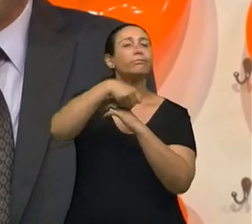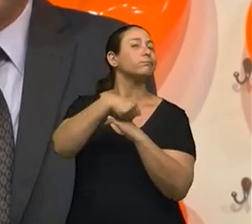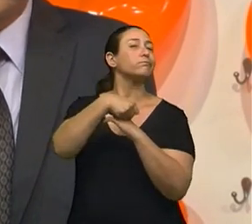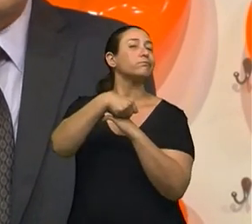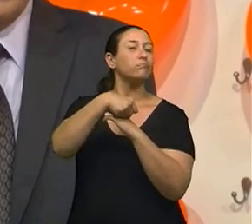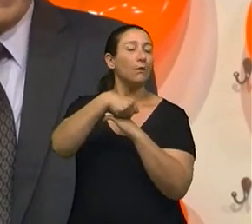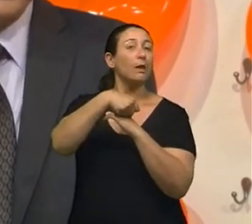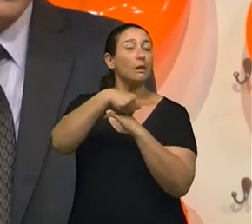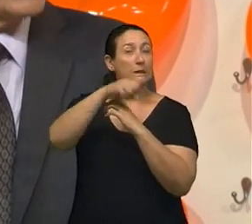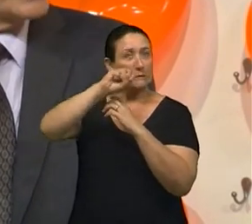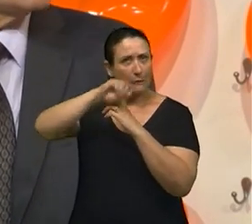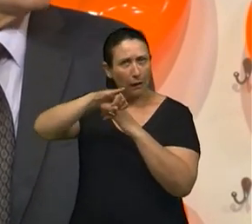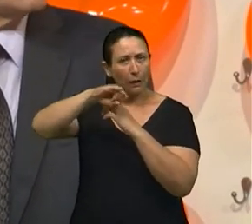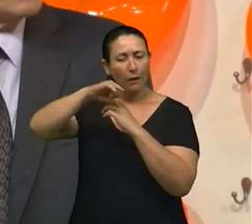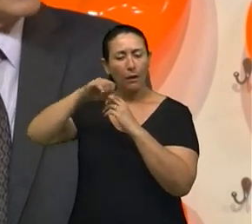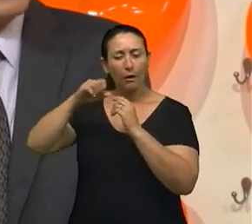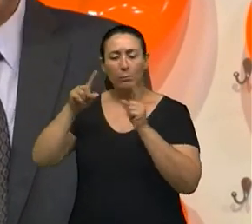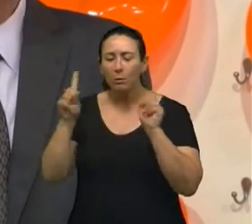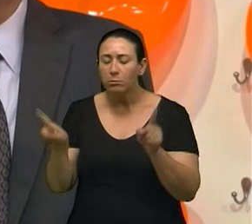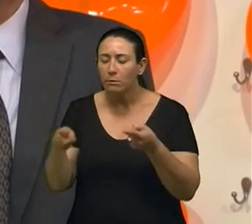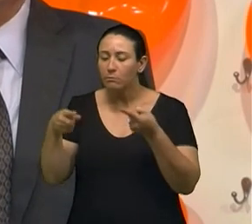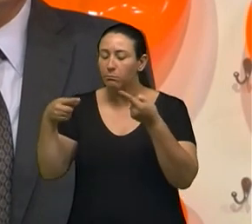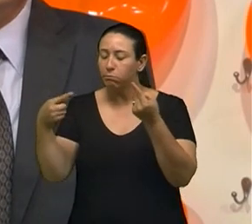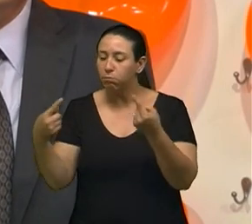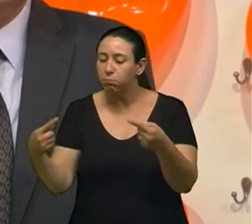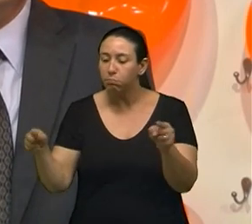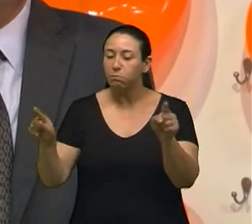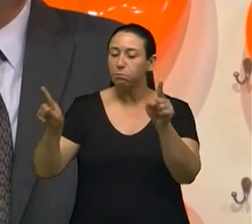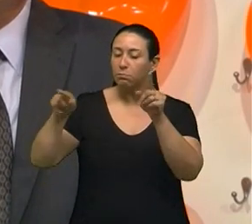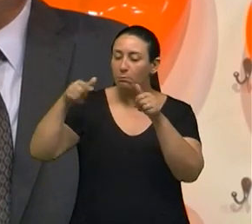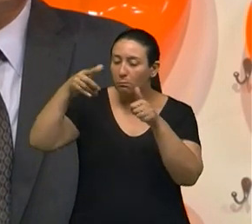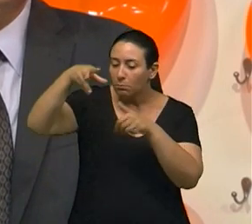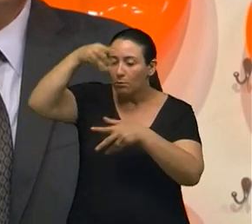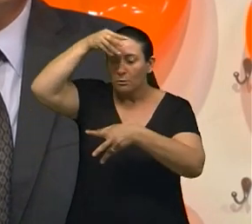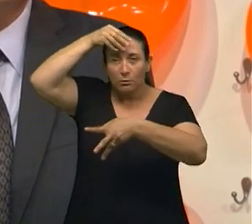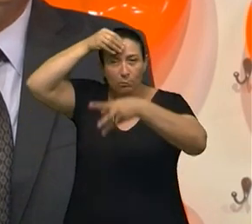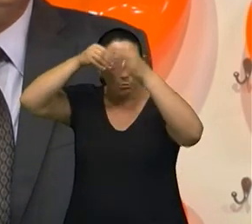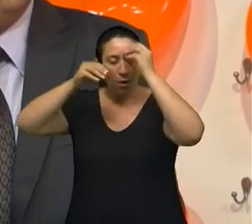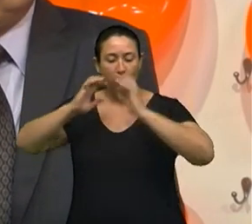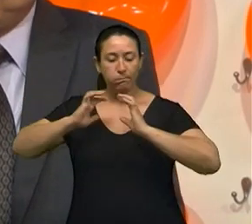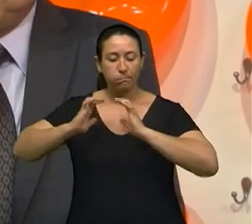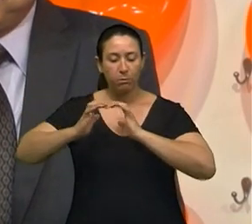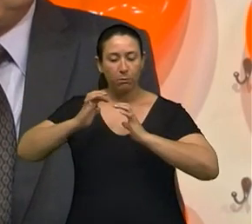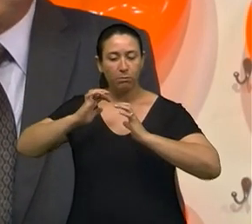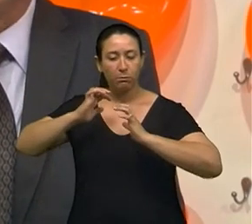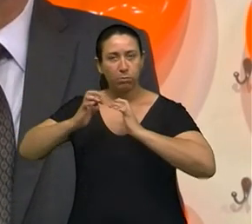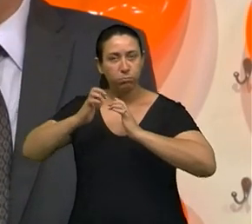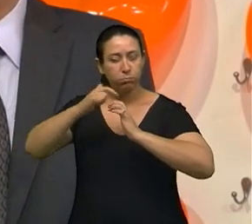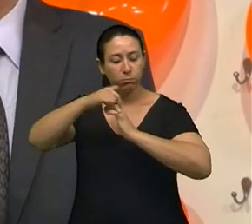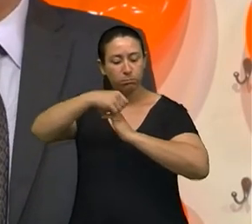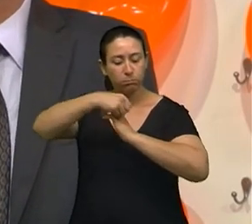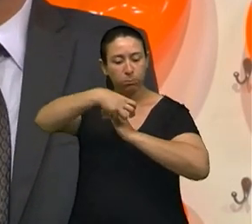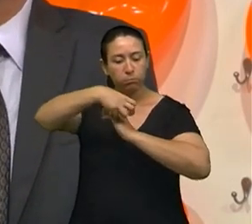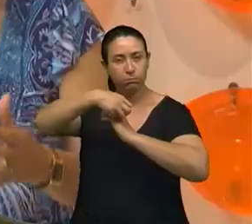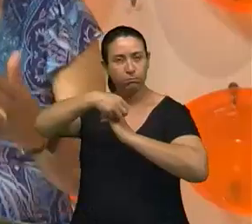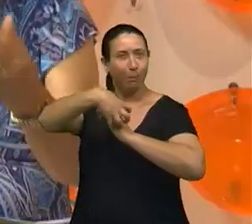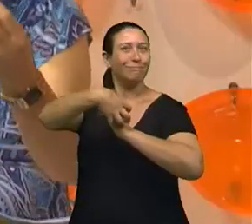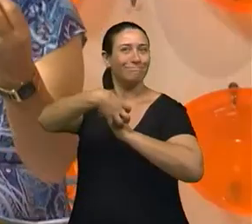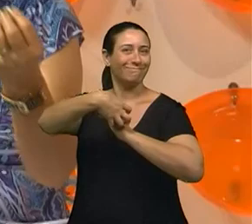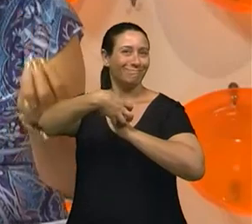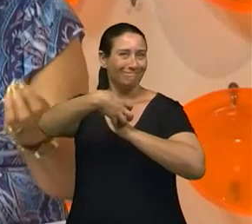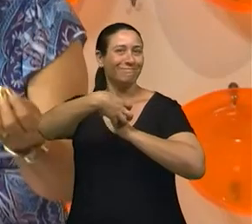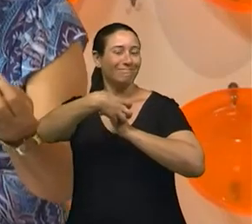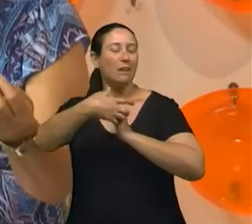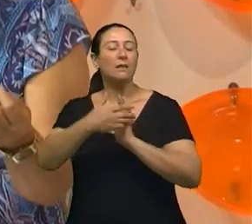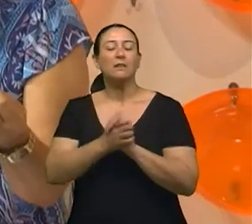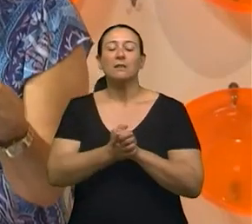o instinto da linguagem, acionar todo o córtex e funcionar, digamos, positivamente a esses estímulos. Pois é, quando